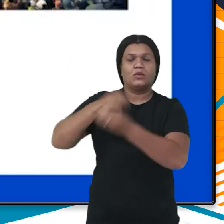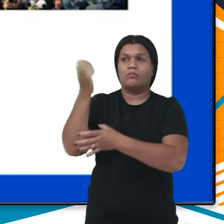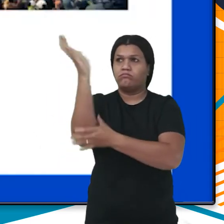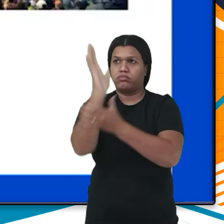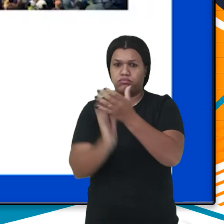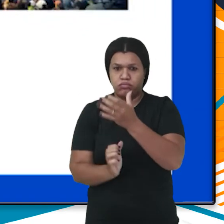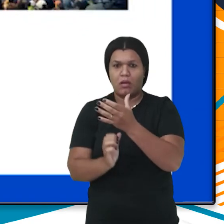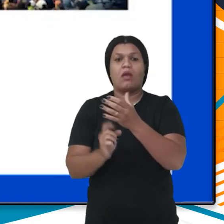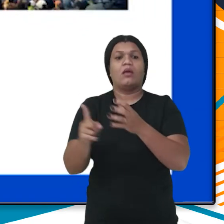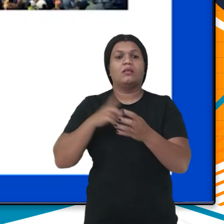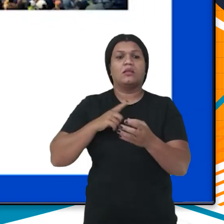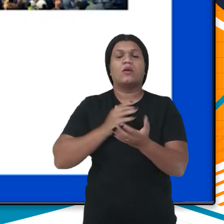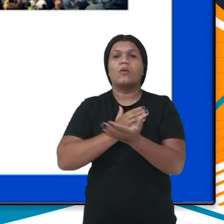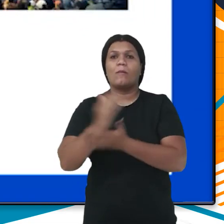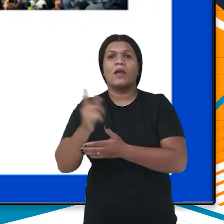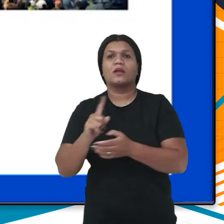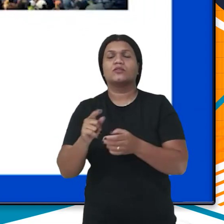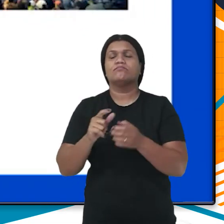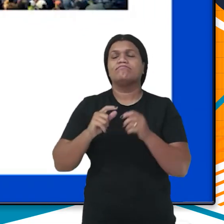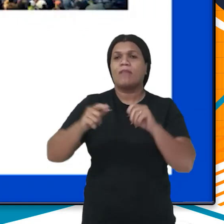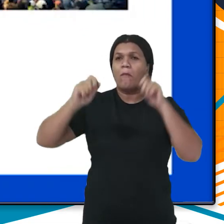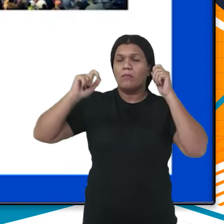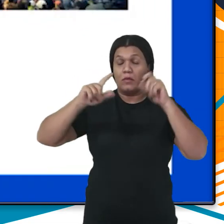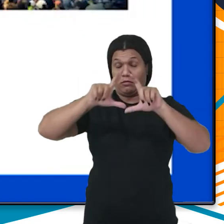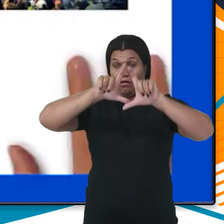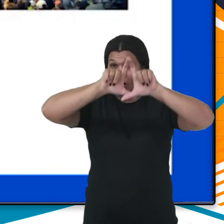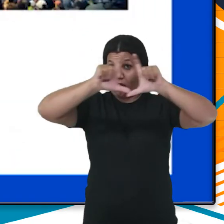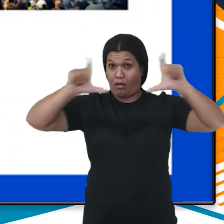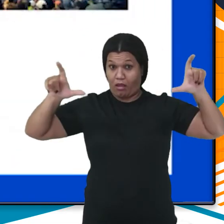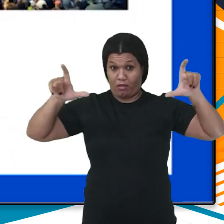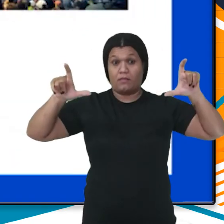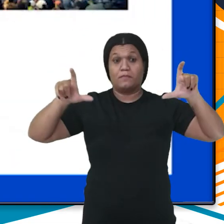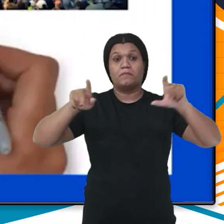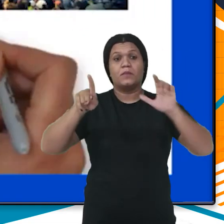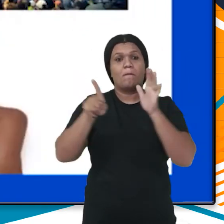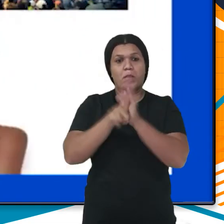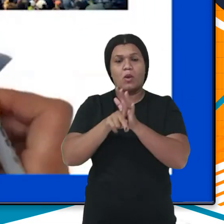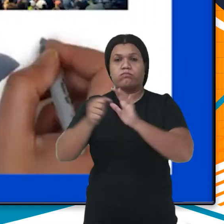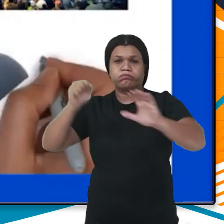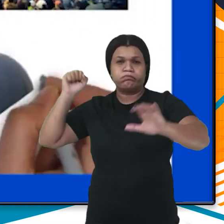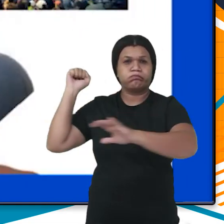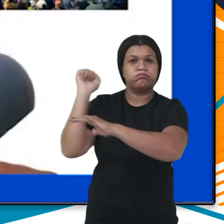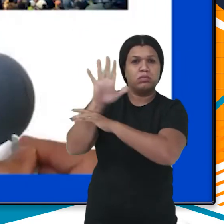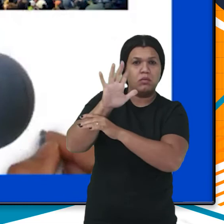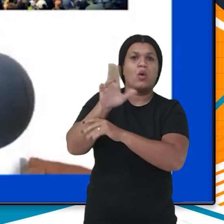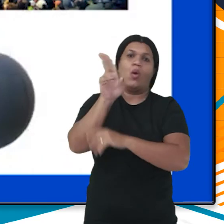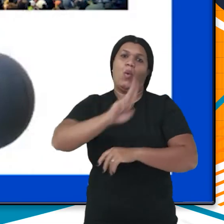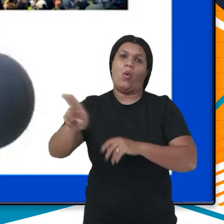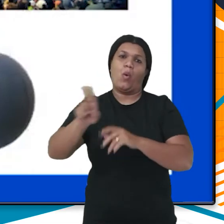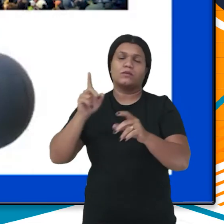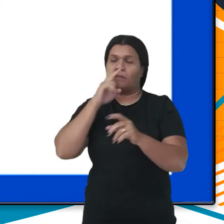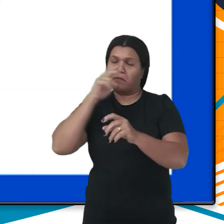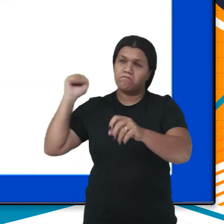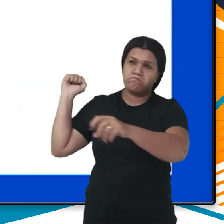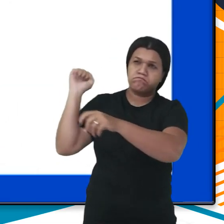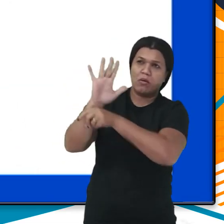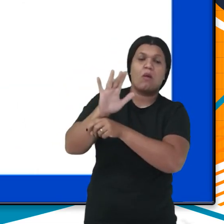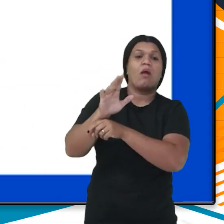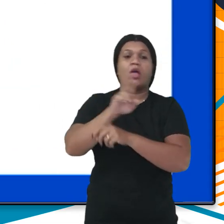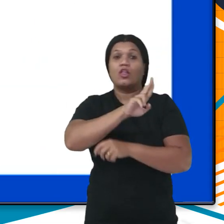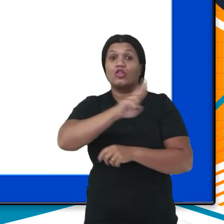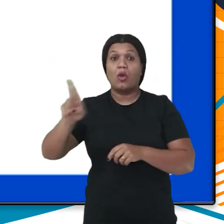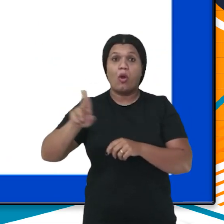jogo de rebater, utilizando a rede de tênis e a câmera da bola de basquete. A mudança para o nome